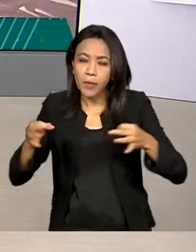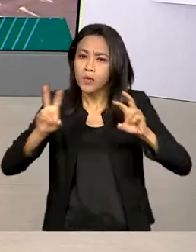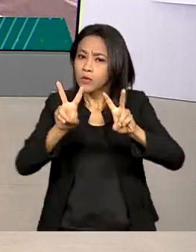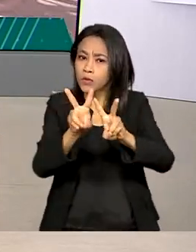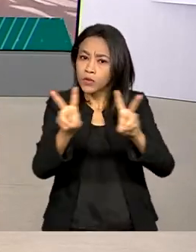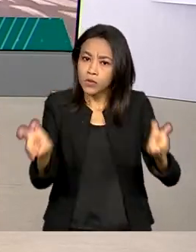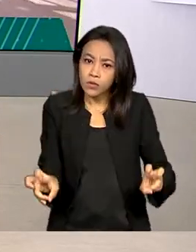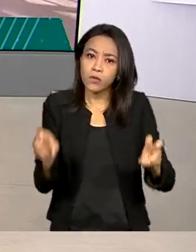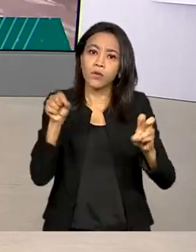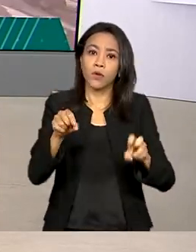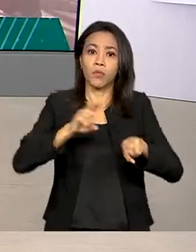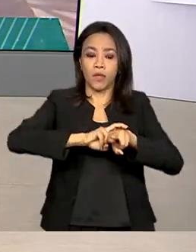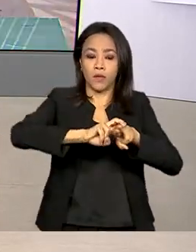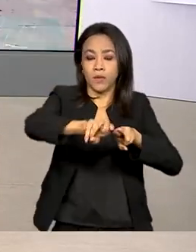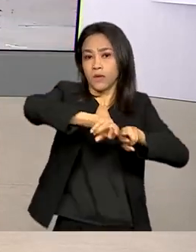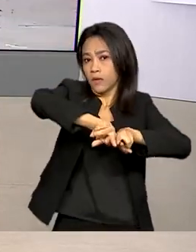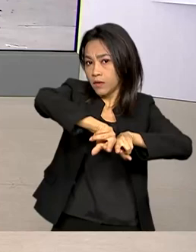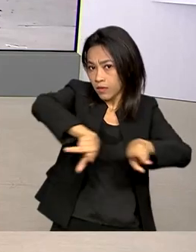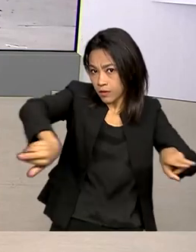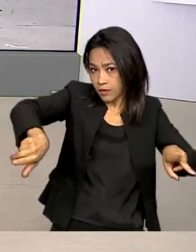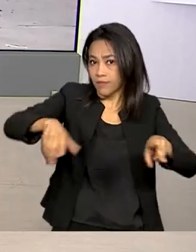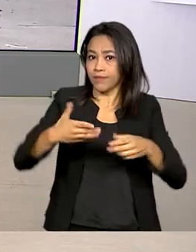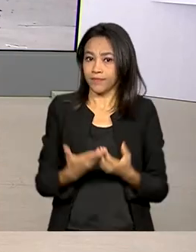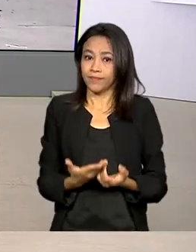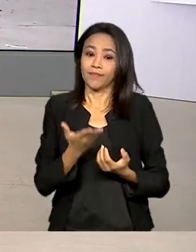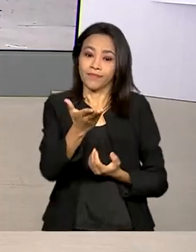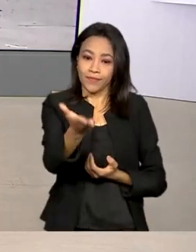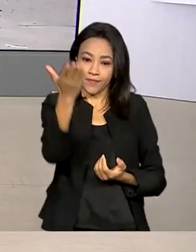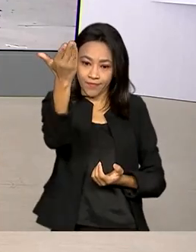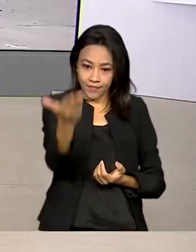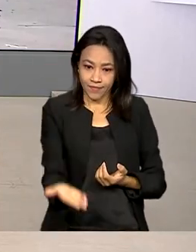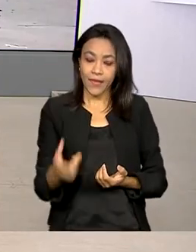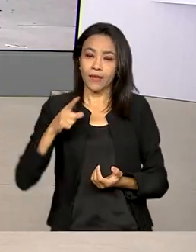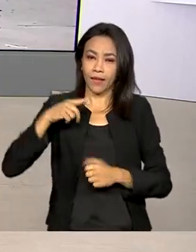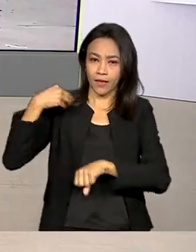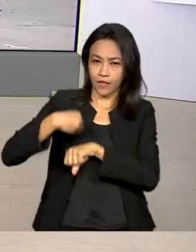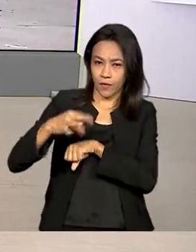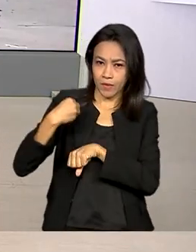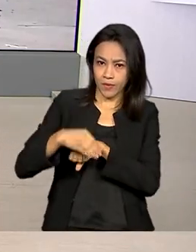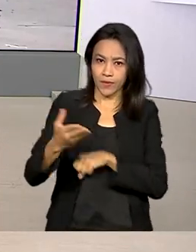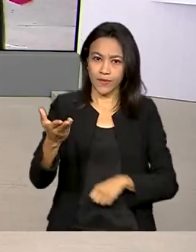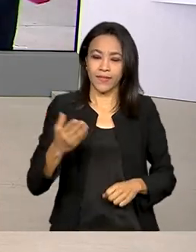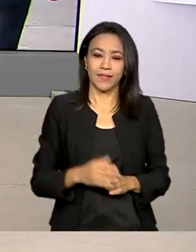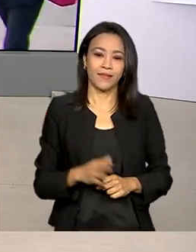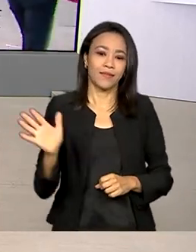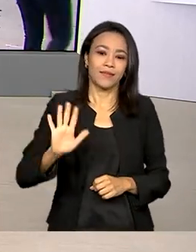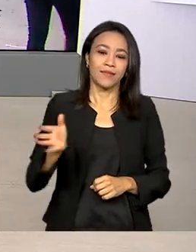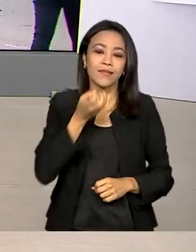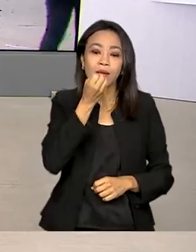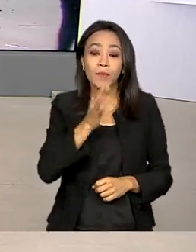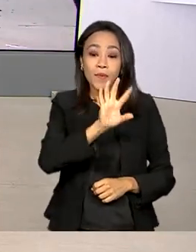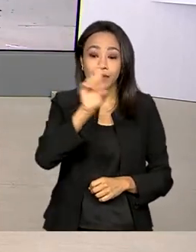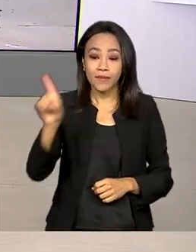público coletivo no país. Vamos conversar ao vivo com o Glauco de Queiroz, ele traz pra gente as informações. Glauco, bom dia.